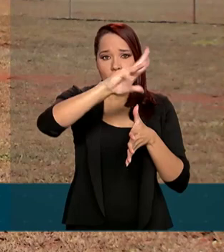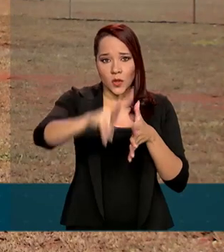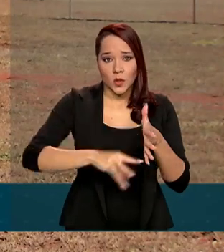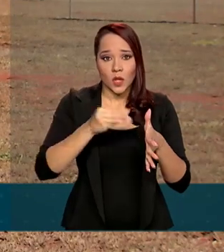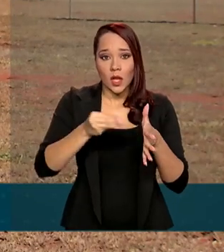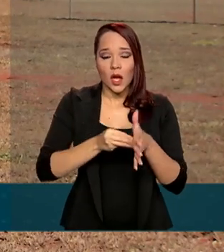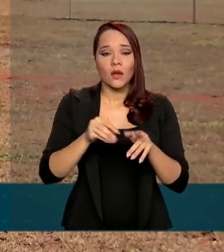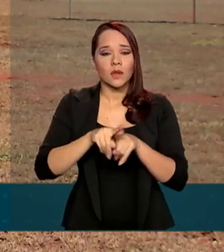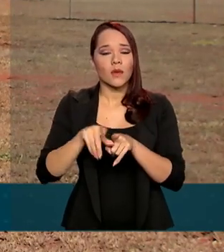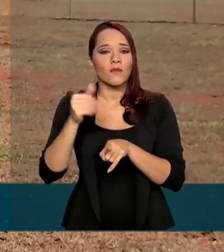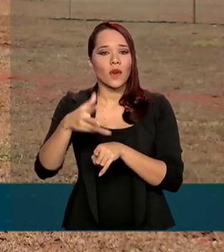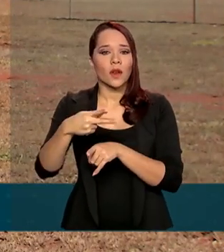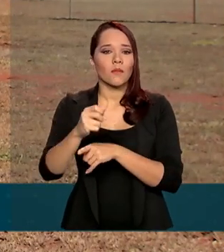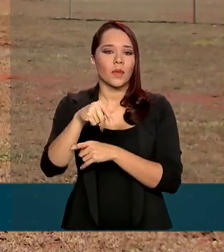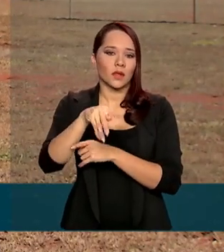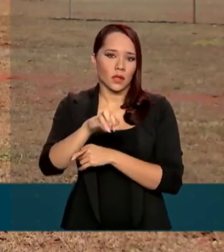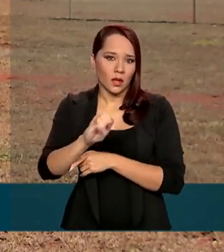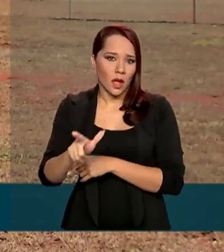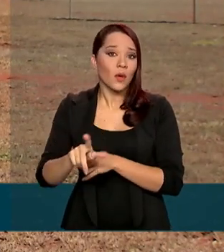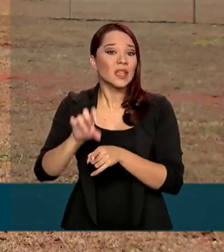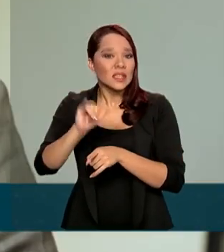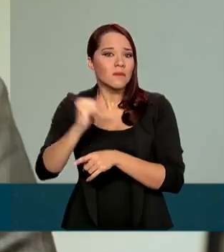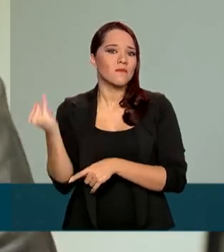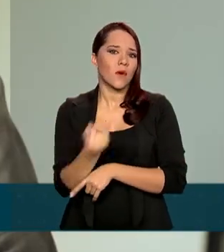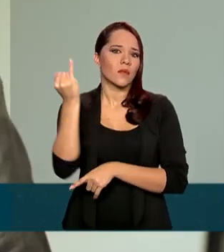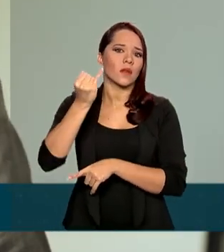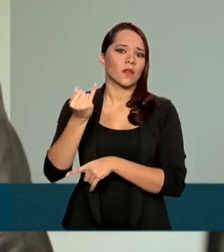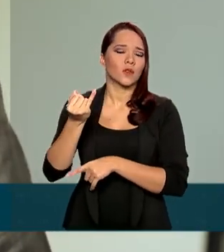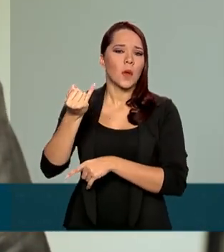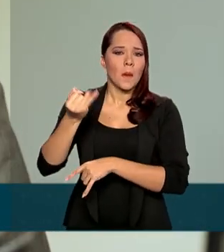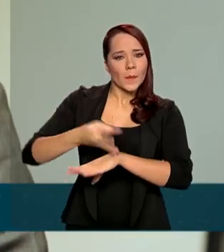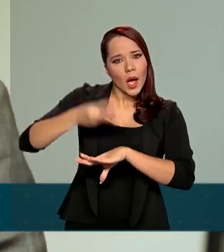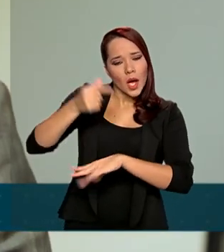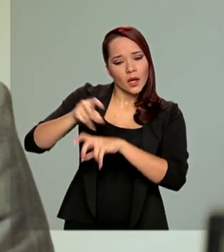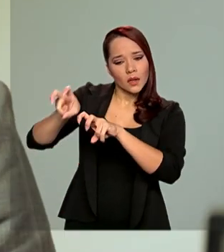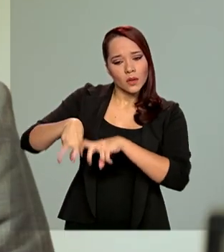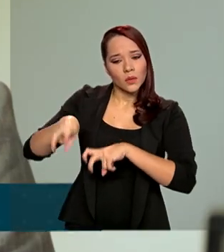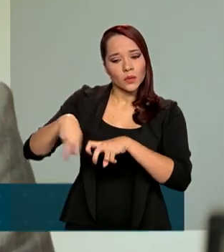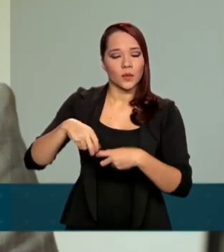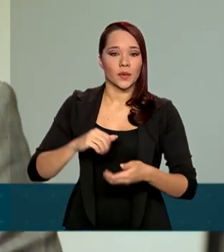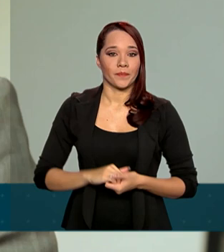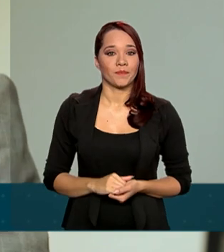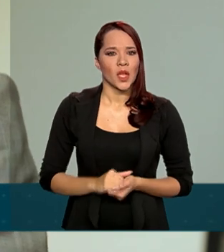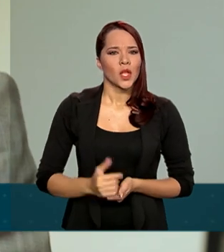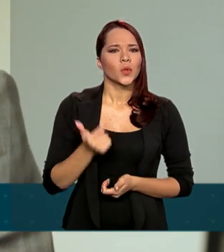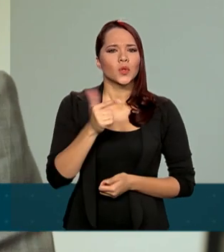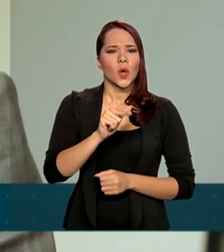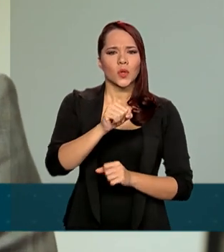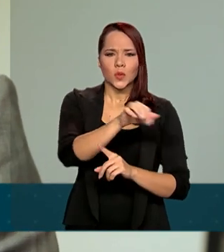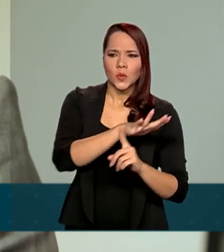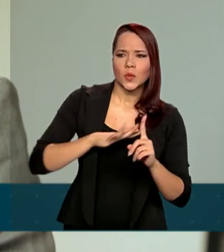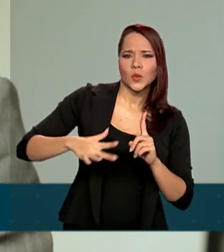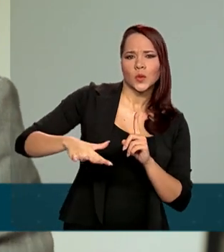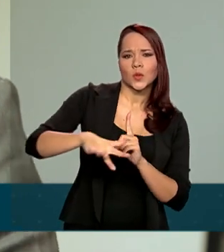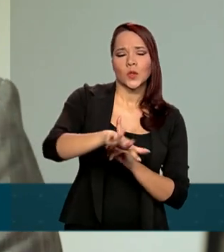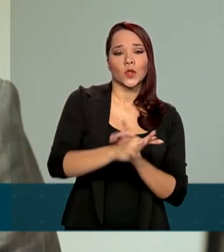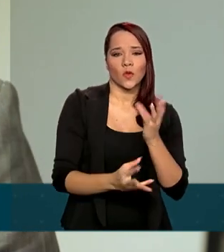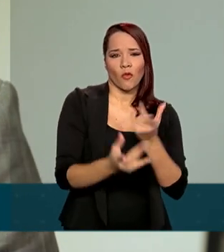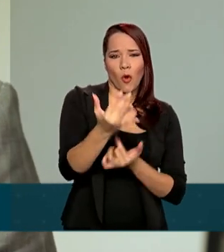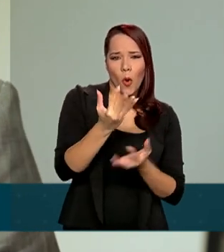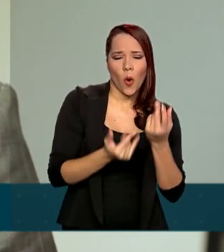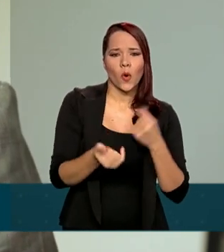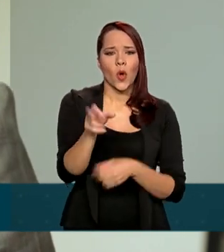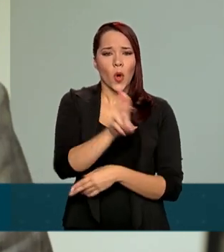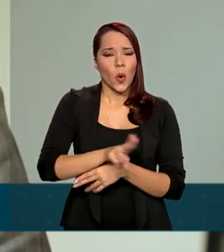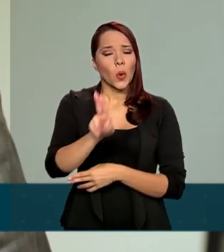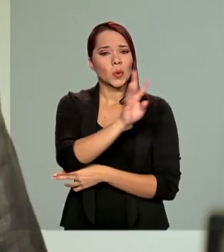quando imprescindíveis em práticas agrícolas. E os outros biomas, as exceções previstas em lei de fogo controlado, de uso